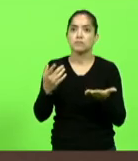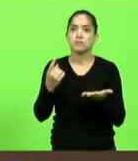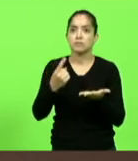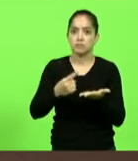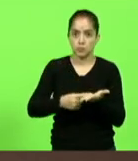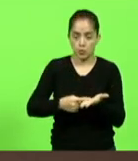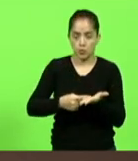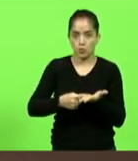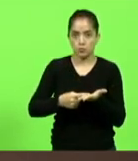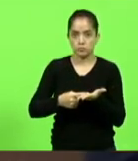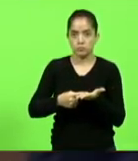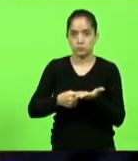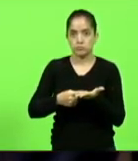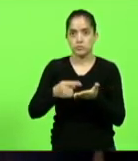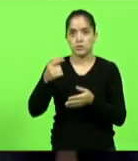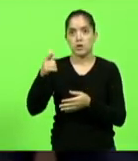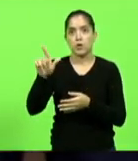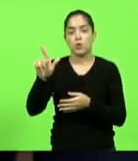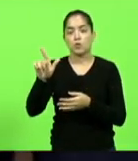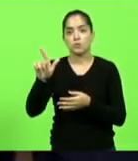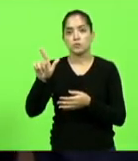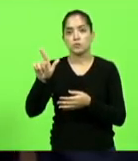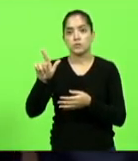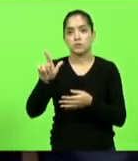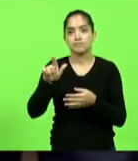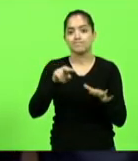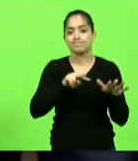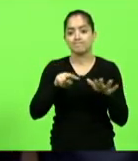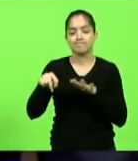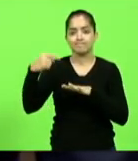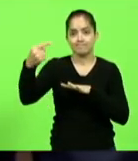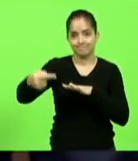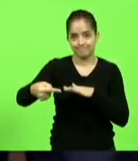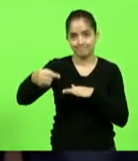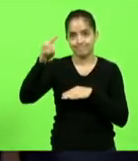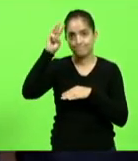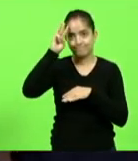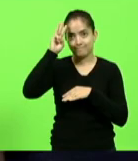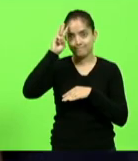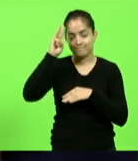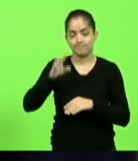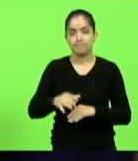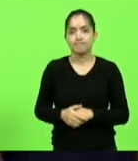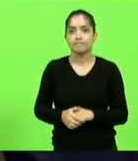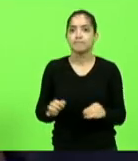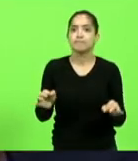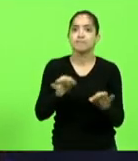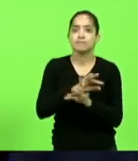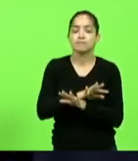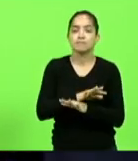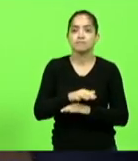convocando para a sessão ordinária na próxima terça-feira no horário regimental está encerrada a sessão e não